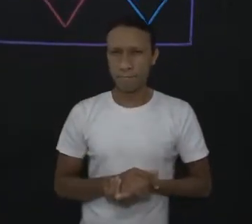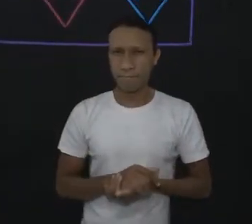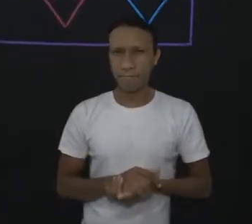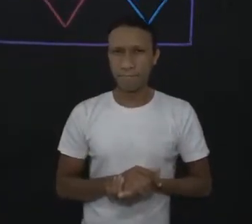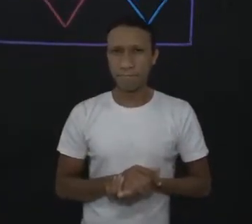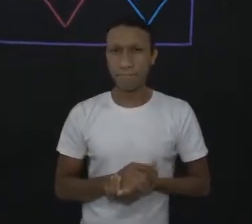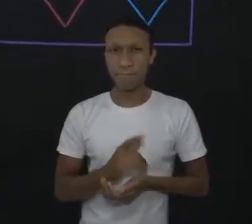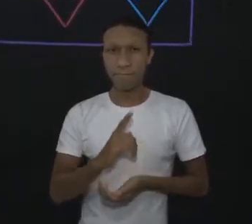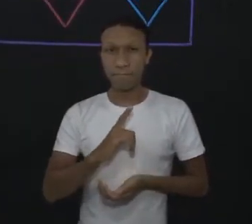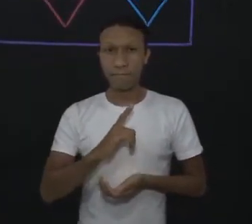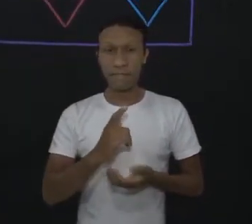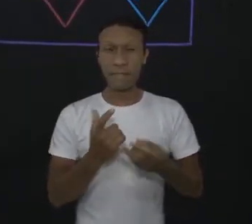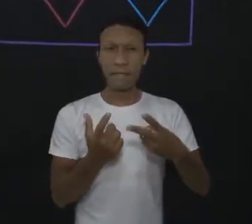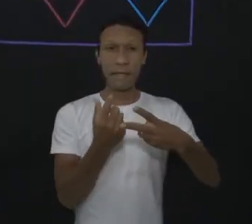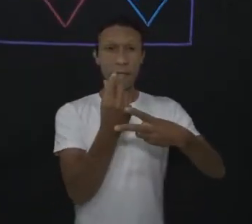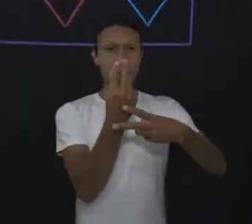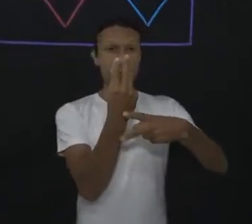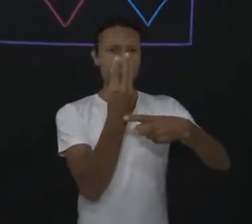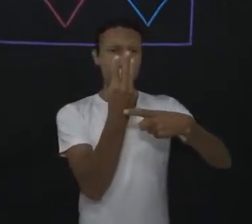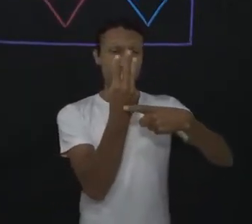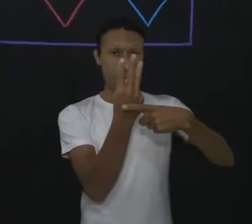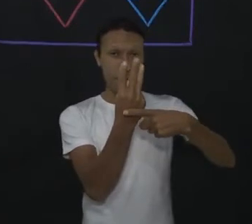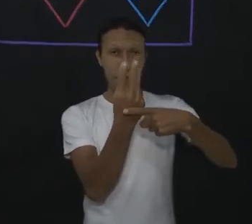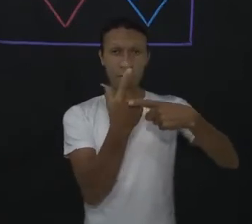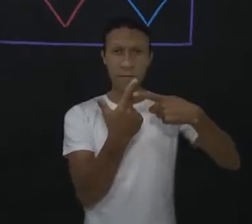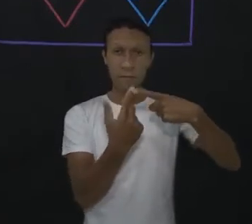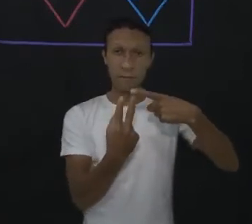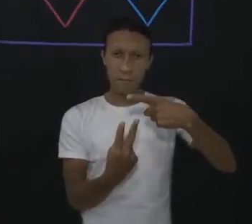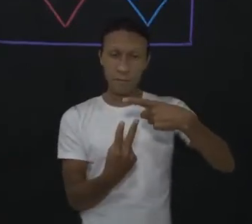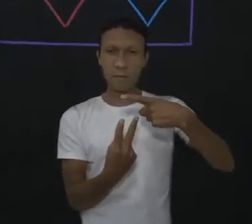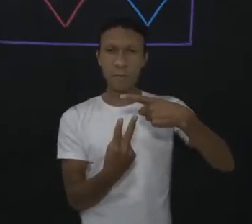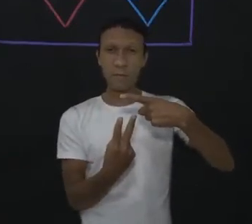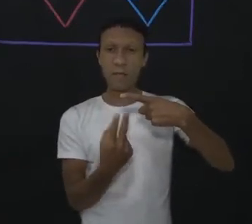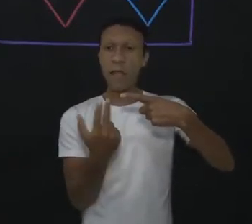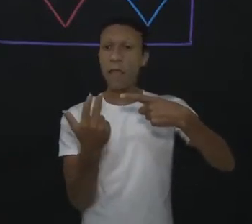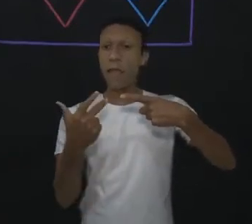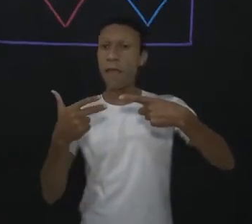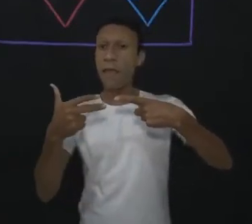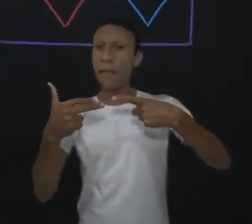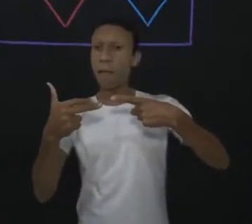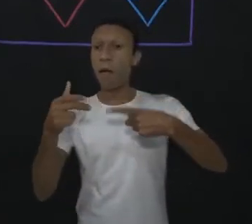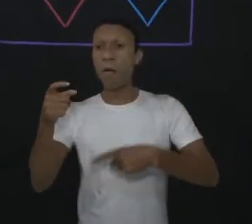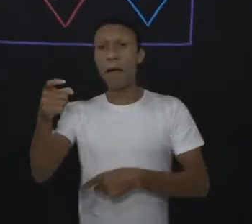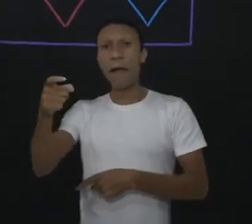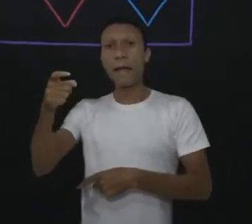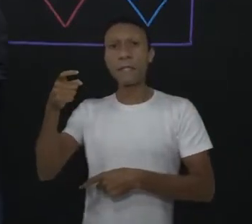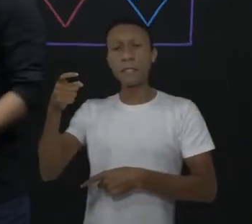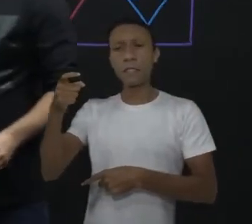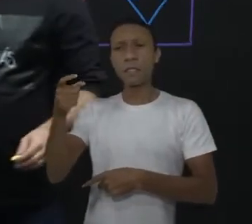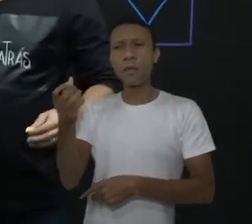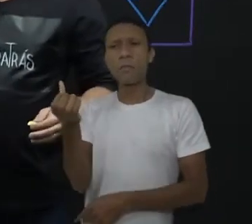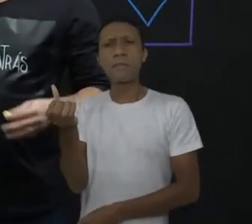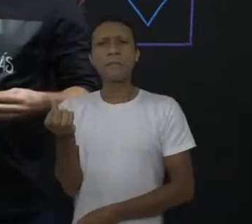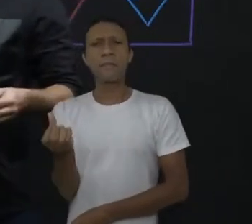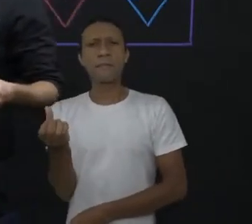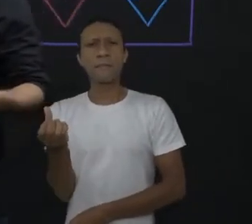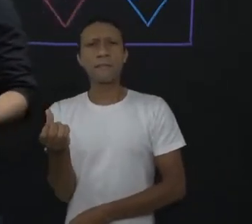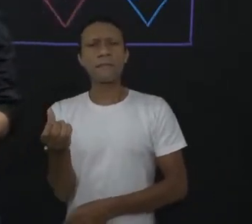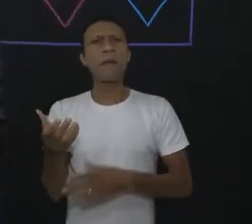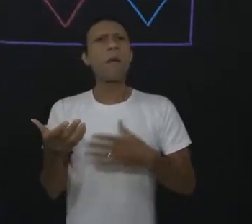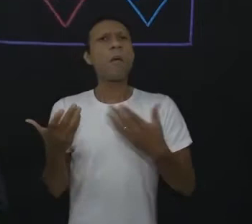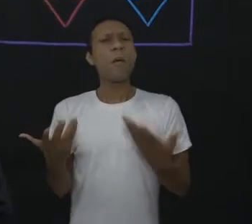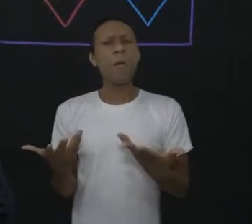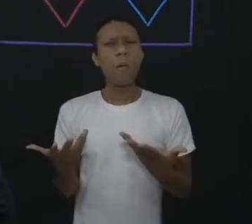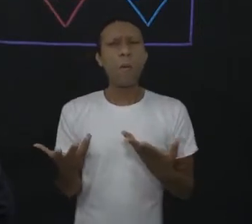Eu tenho aqui 3 sobre 2 igual a x sobre 6. E aí a